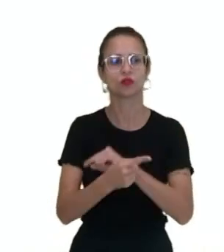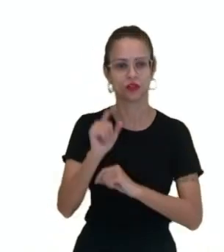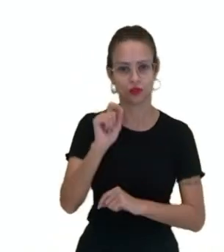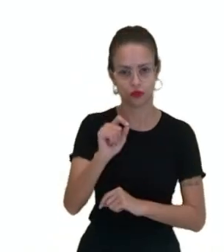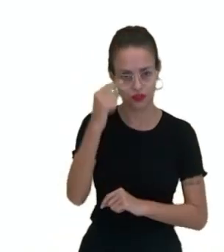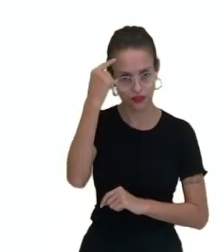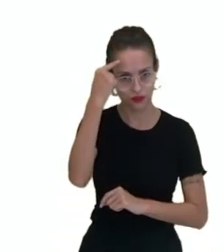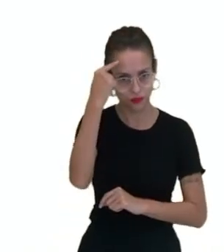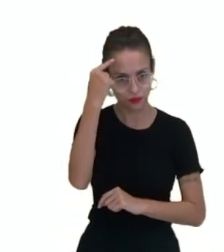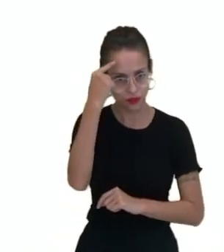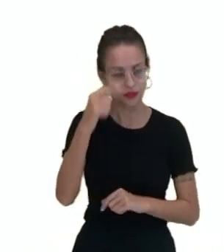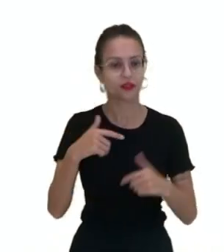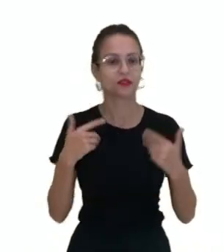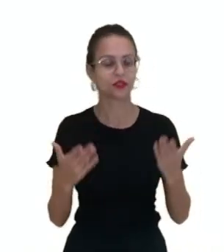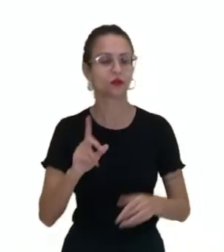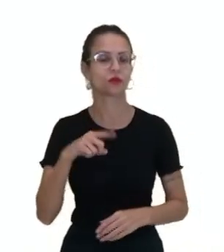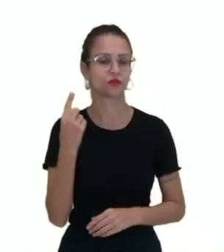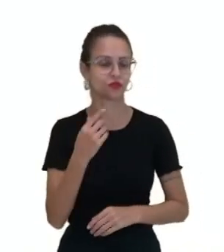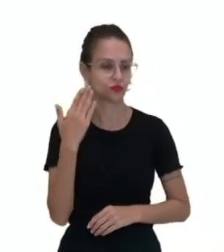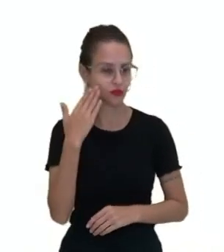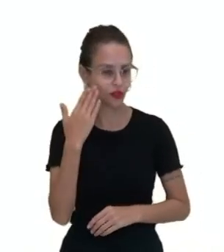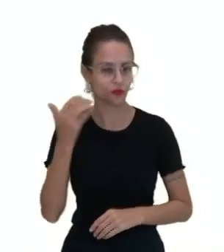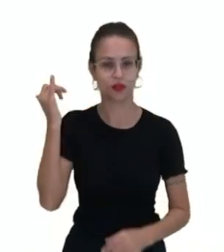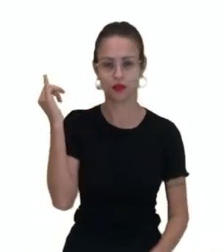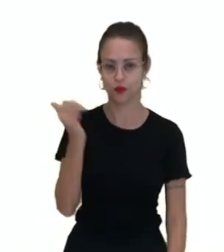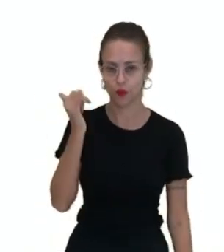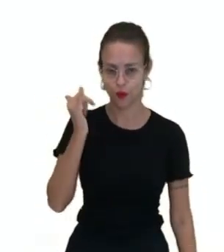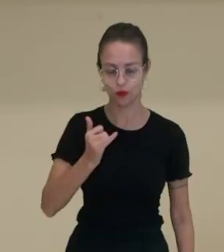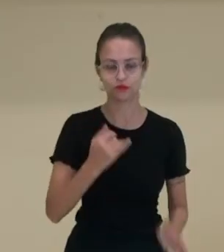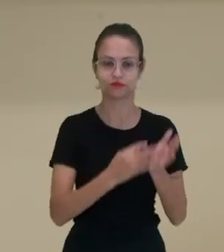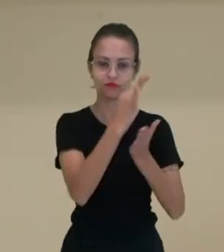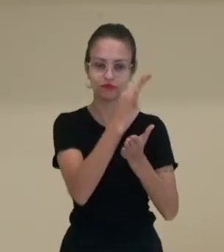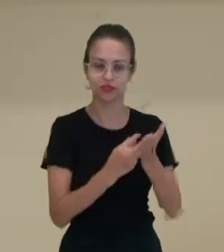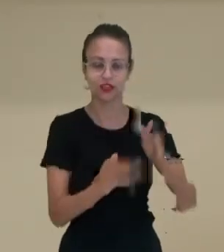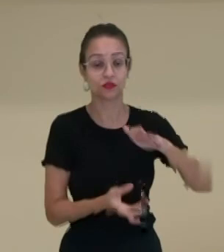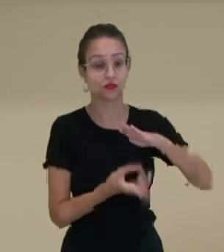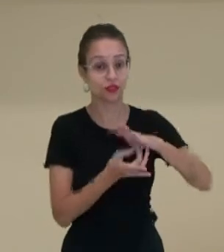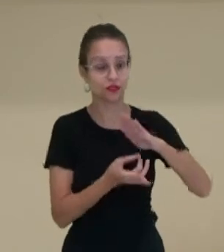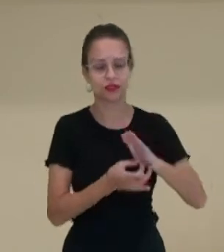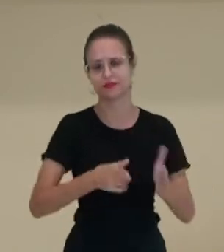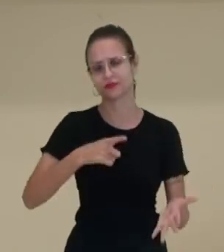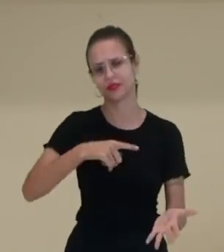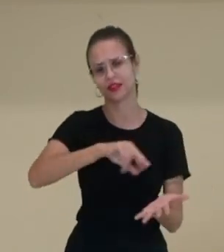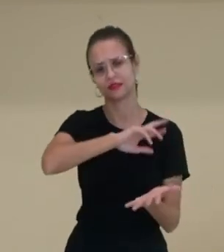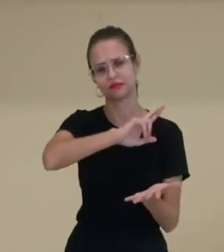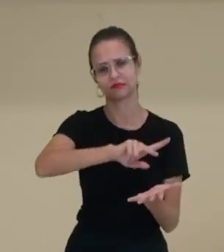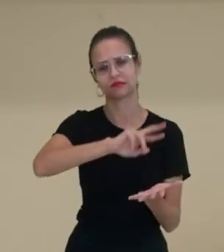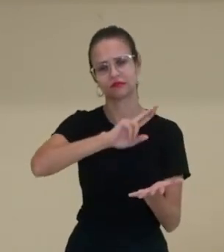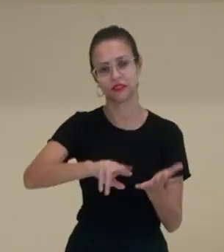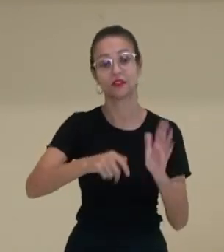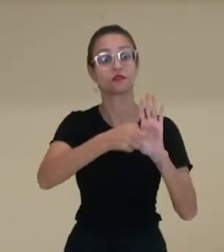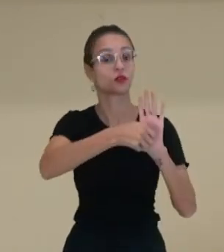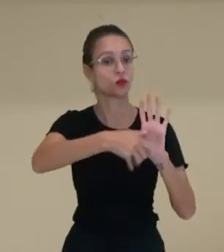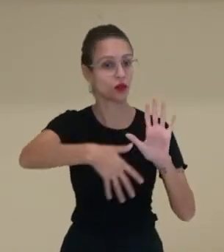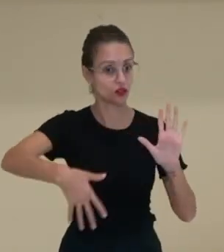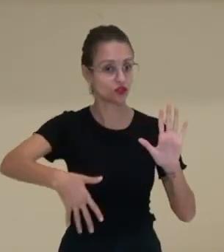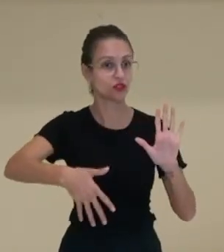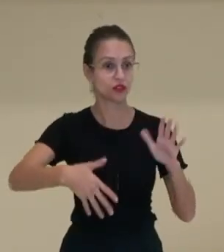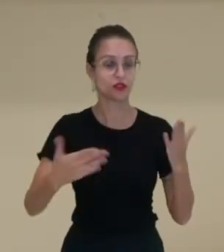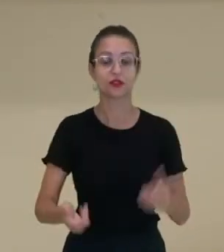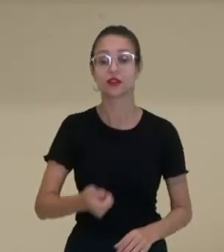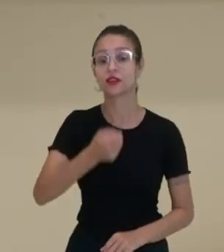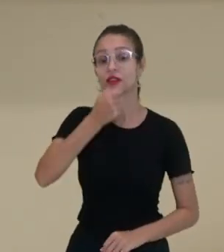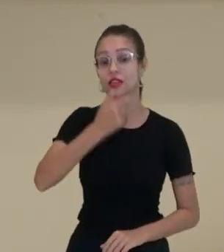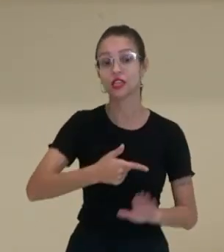se pensa, né? Então, a gente sabe que os contos, os textos ficcionais, eles são recheados por essas figuras de linguagem e a